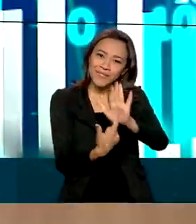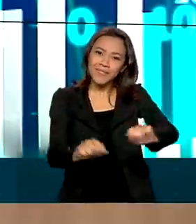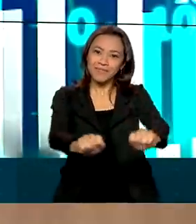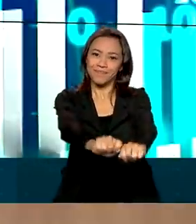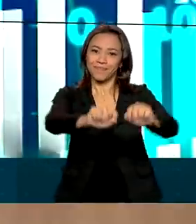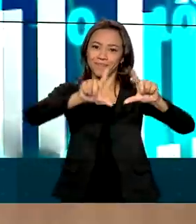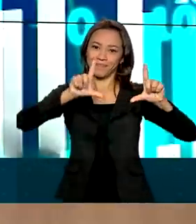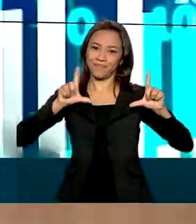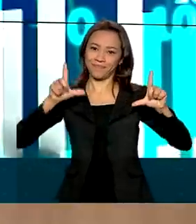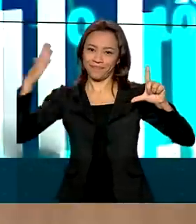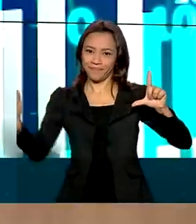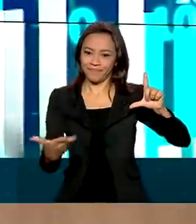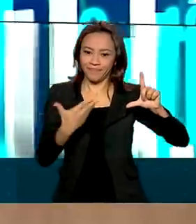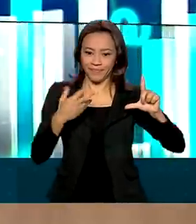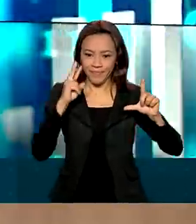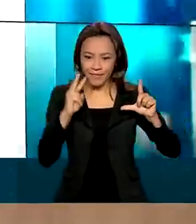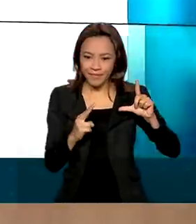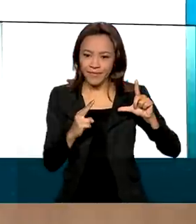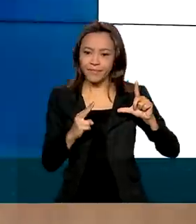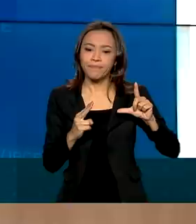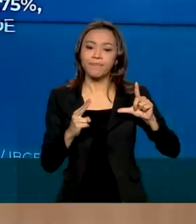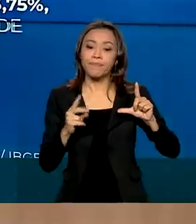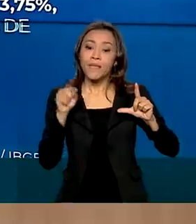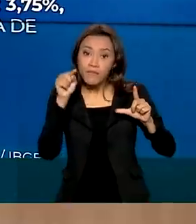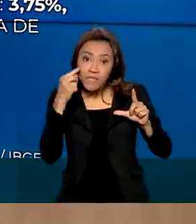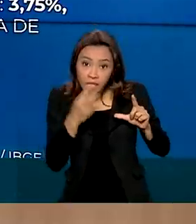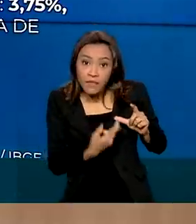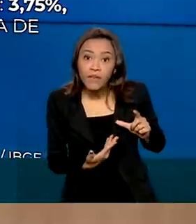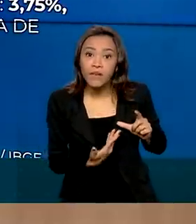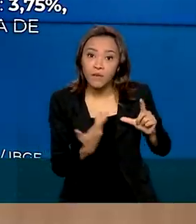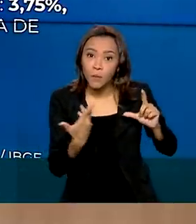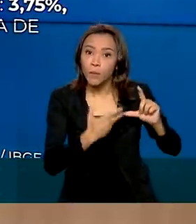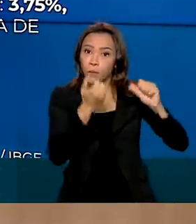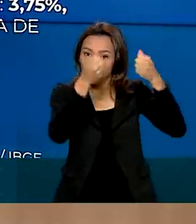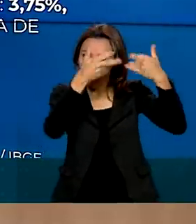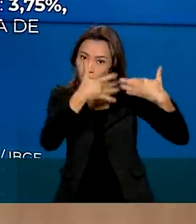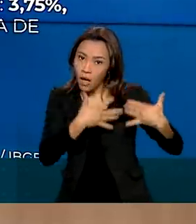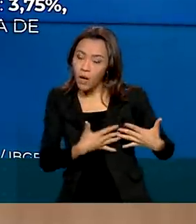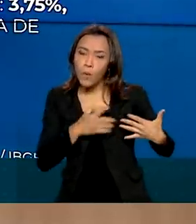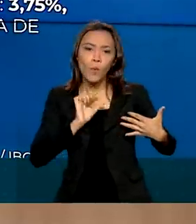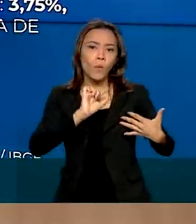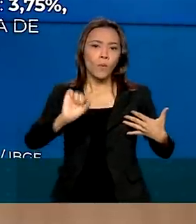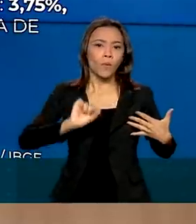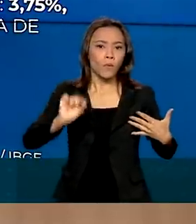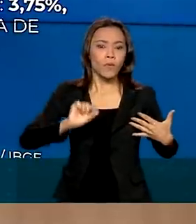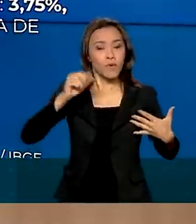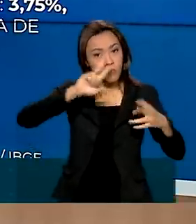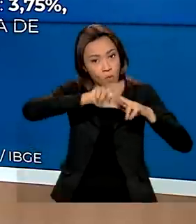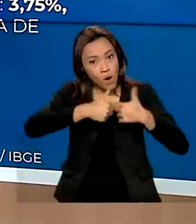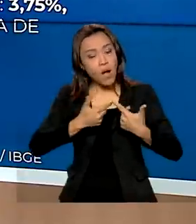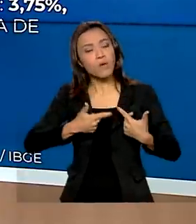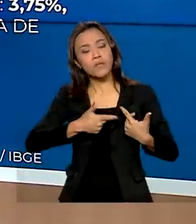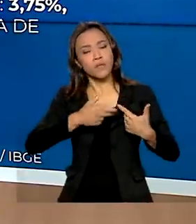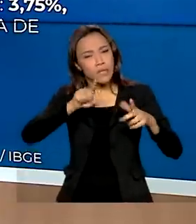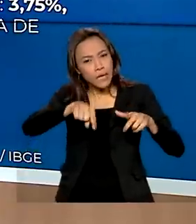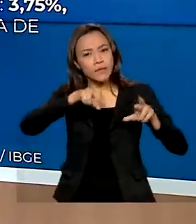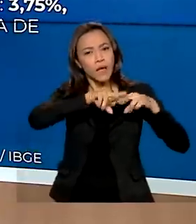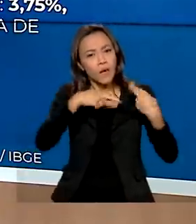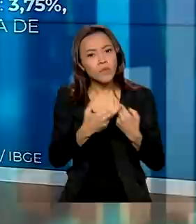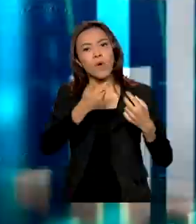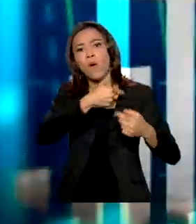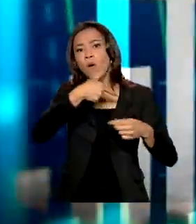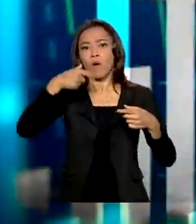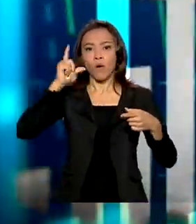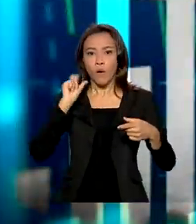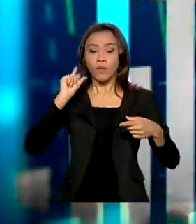feita pela nossa produção. Então, de acordo com a arte que você vai ver agora, nós podemos ver que, em função dessa reunião de ontem do Copom, a